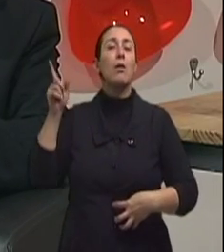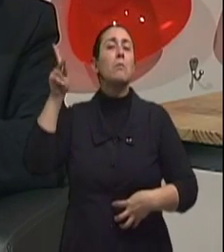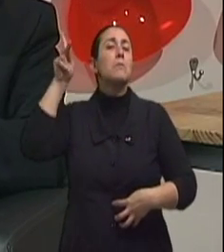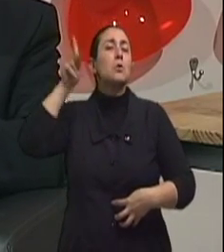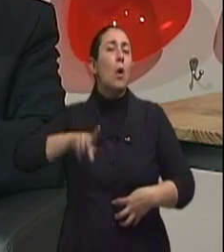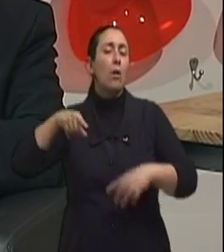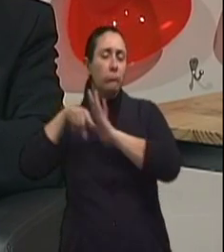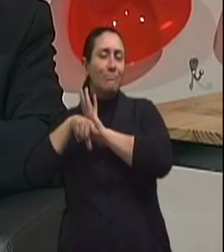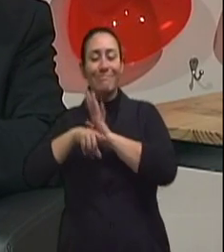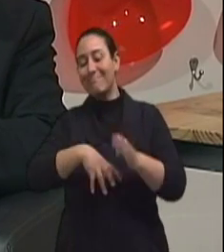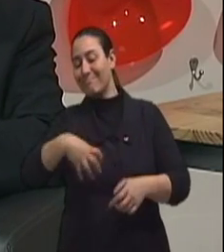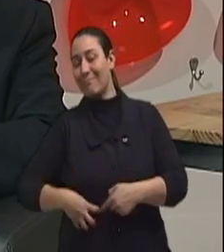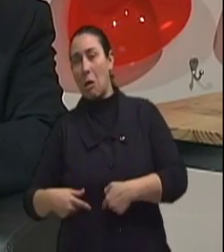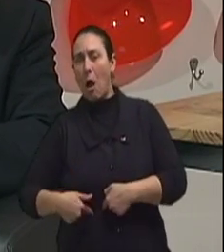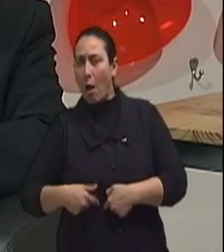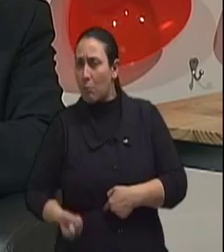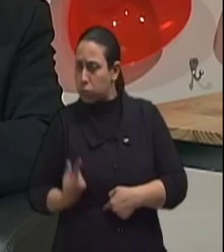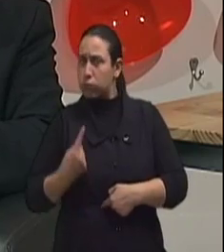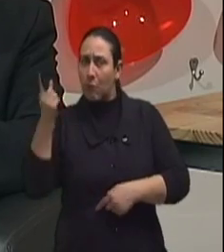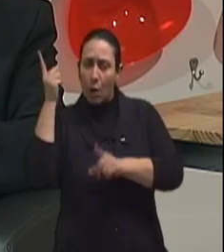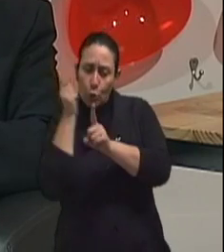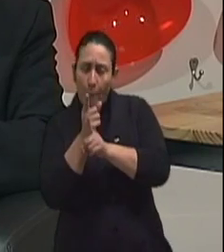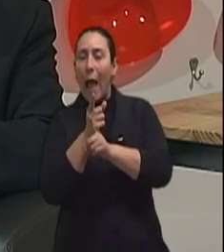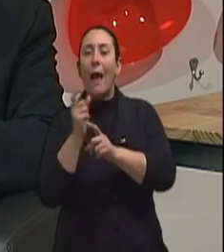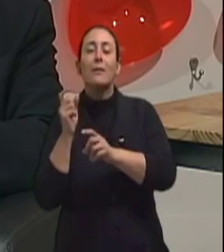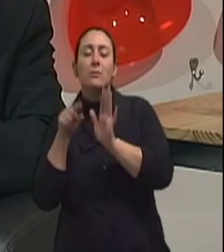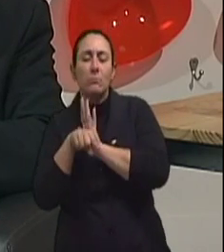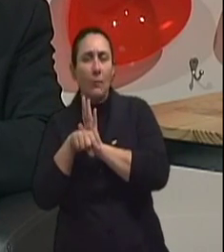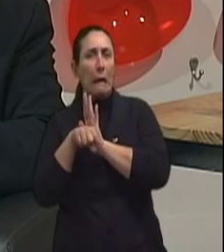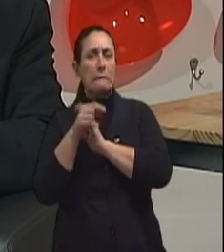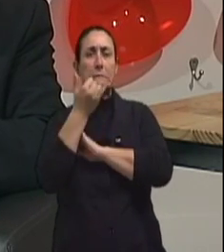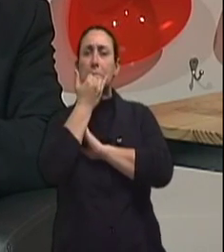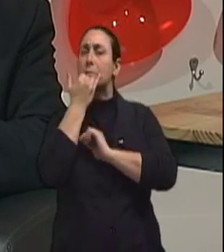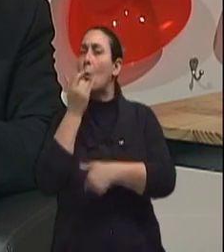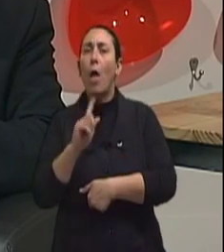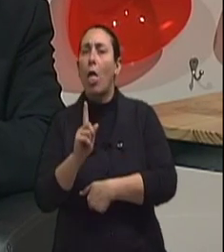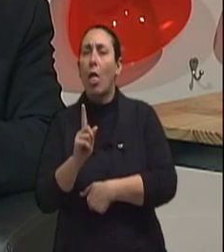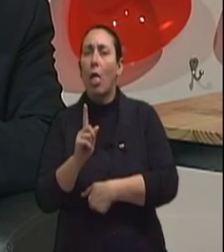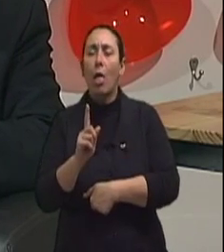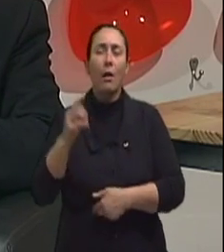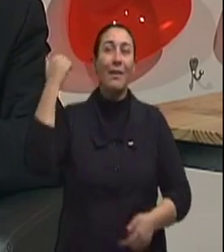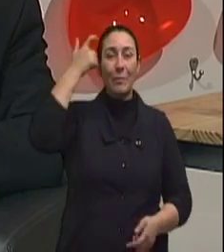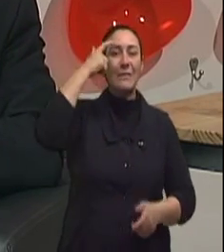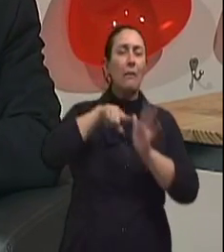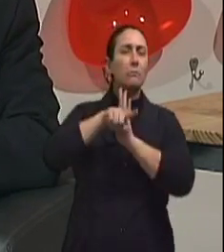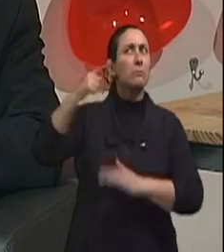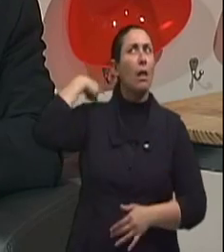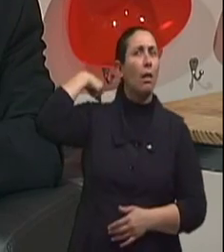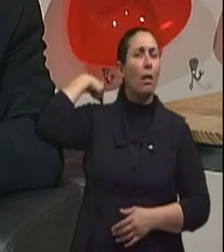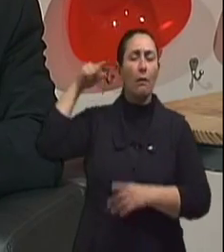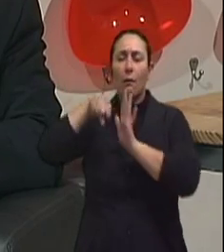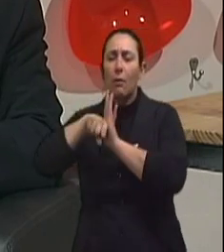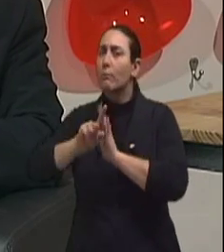B, depois, vamos dizer que do estômago foi para o pulmão, o que aparece no pulmão não é um câncer de pulmão. Continua sendo